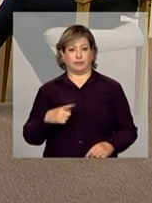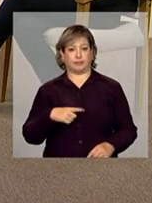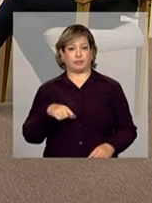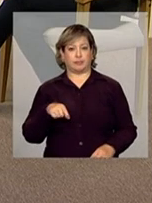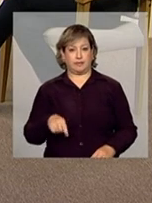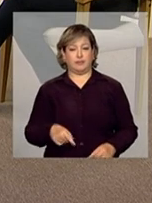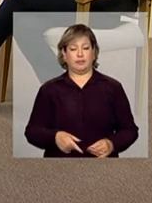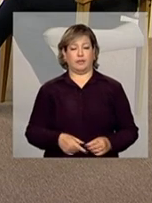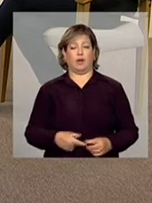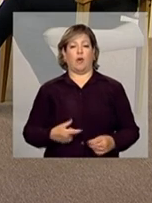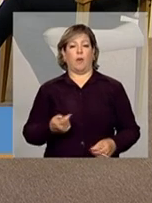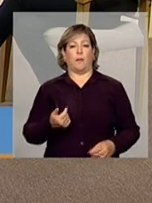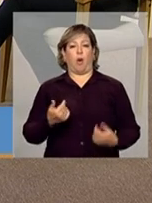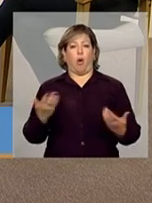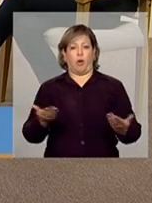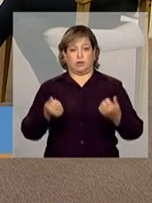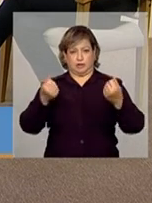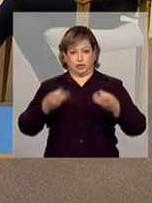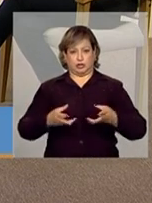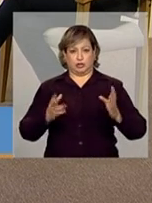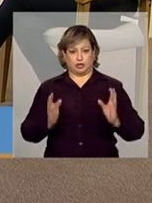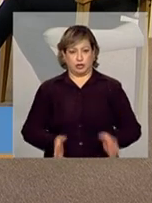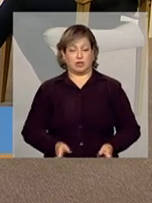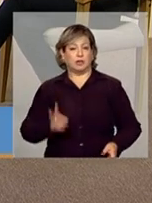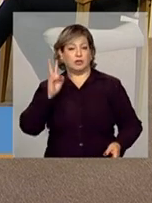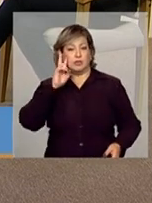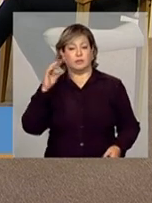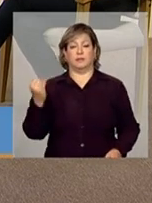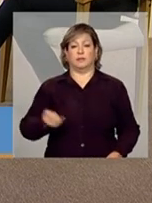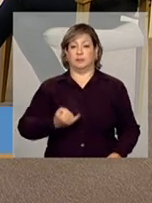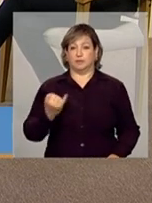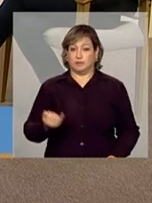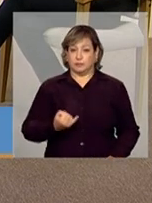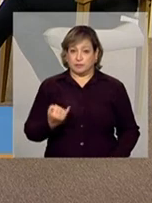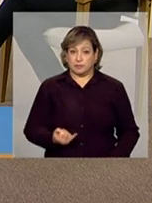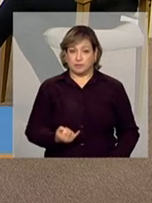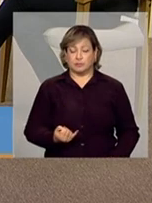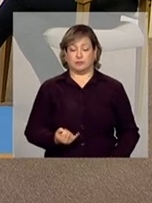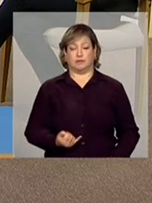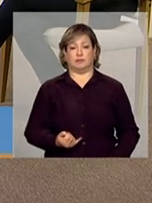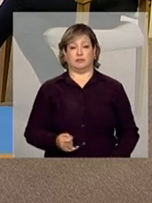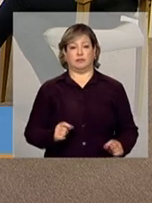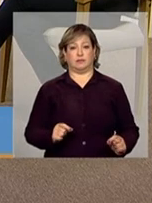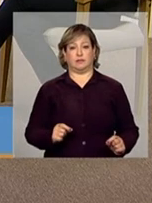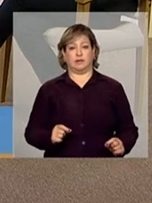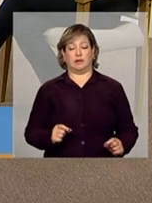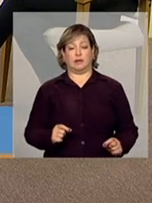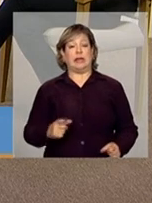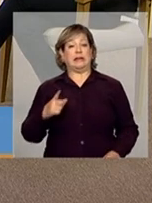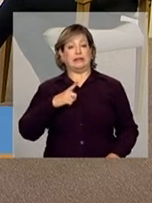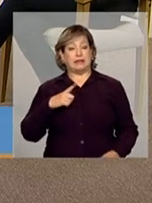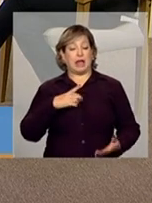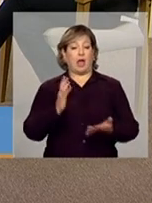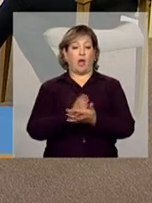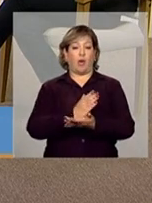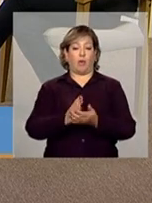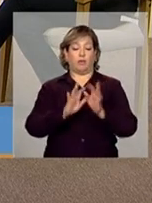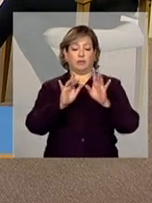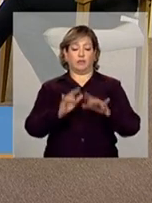19, que nós falamos um pouco hoje, ela traz alguns fluxos importantes. Então, existem alguns formulários que